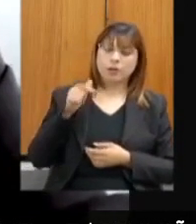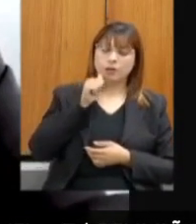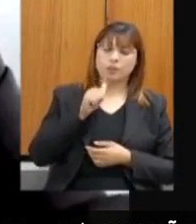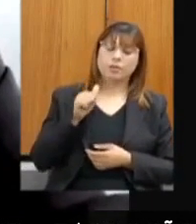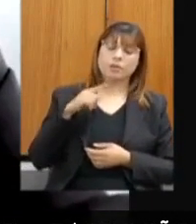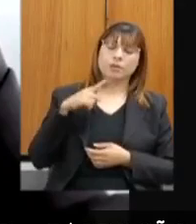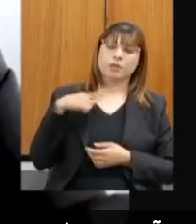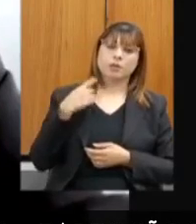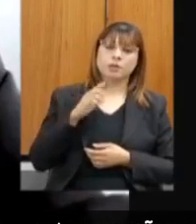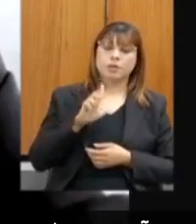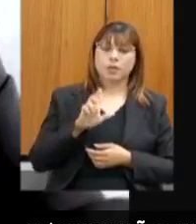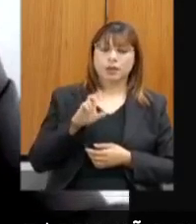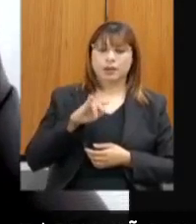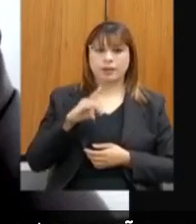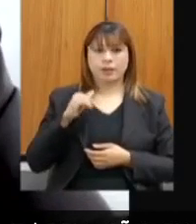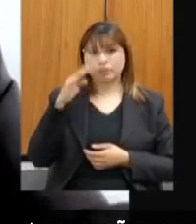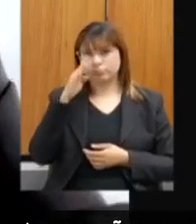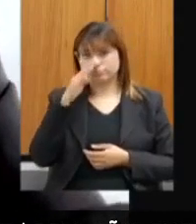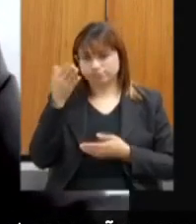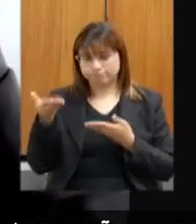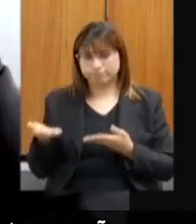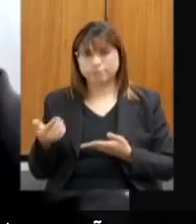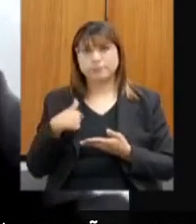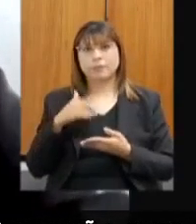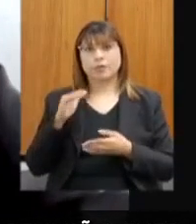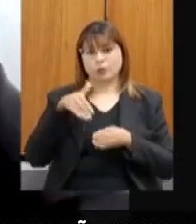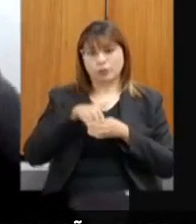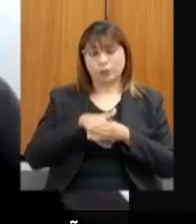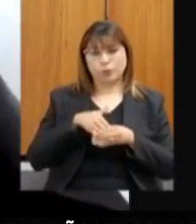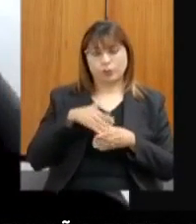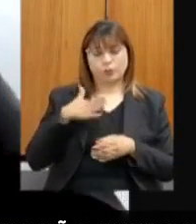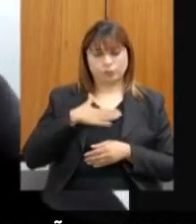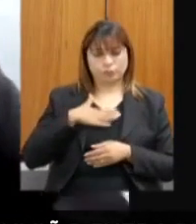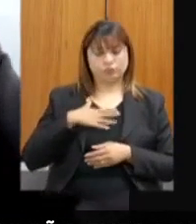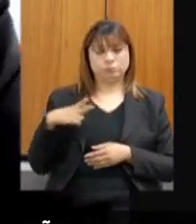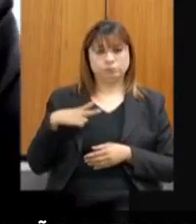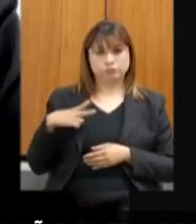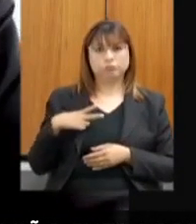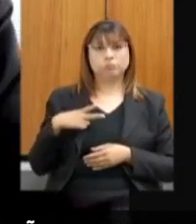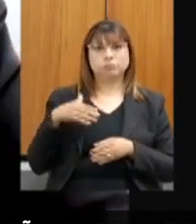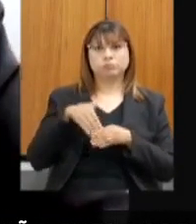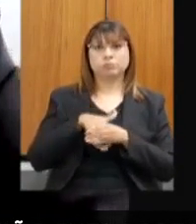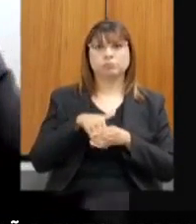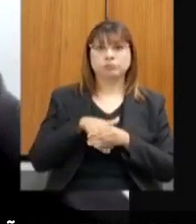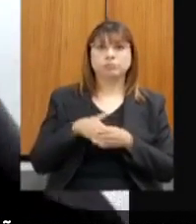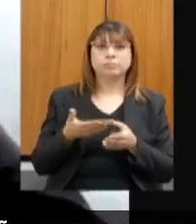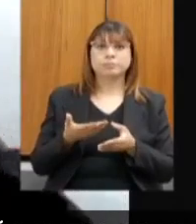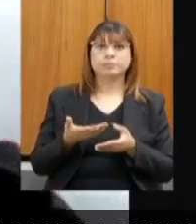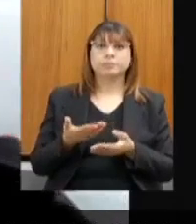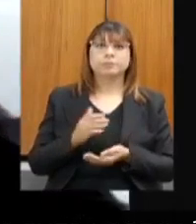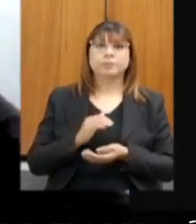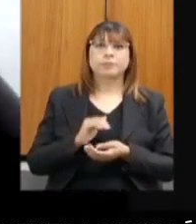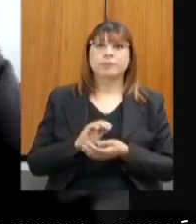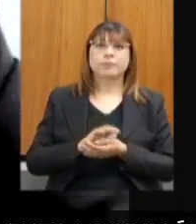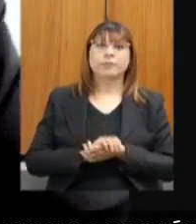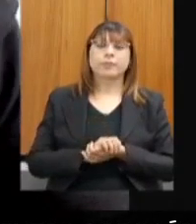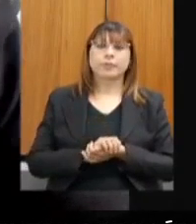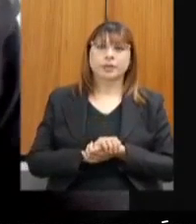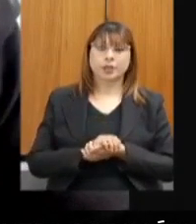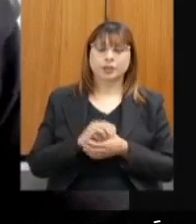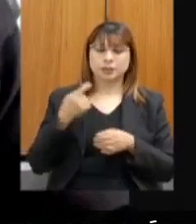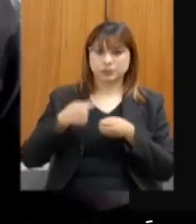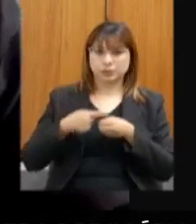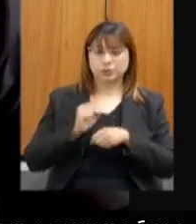companheira, que eu prezo muito, dei a ela o meu voto pessoal nessas eleições agora municipais, muitos